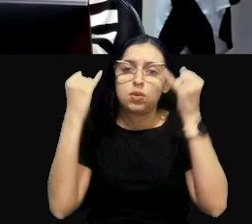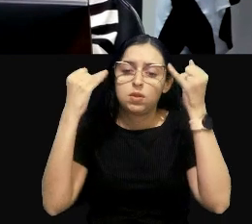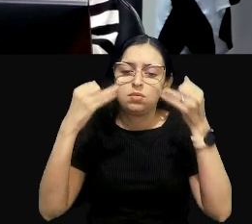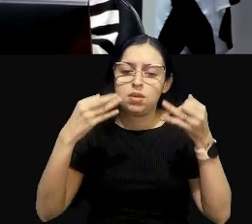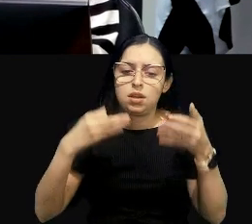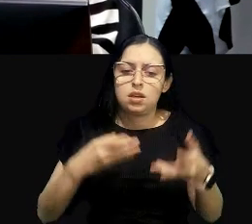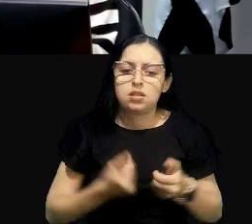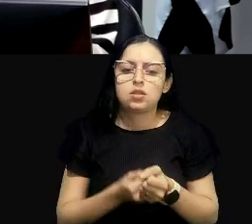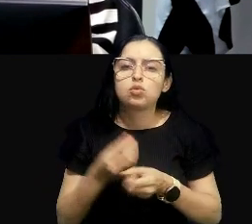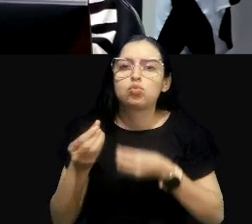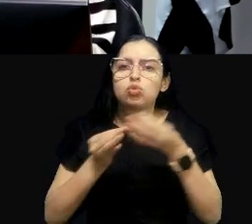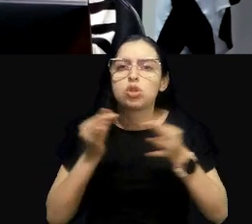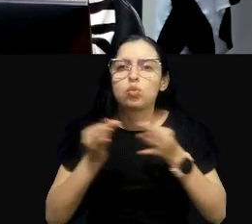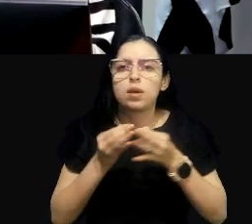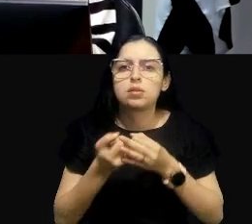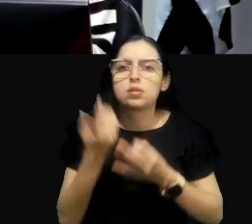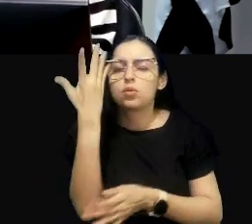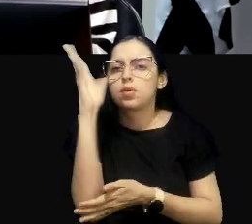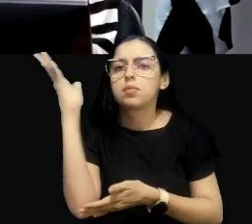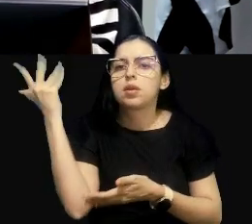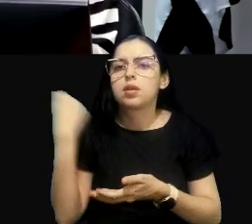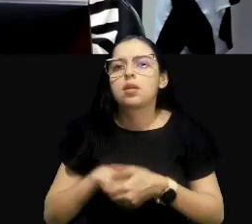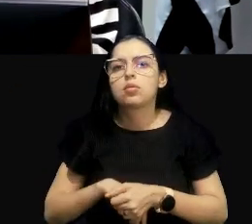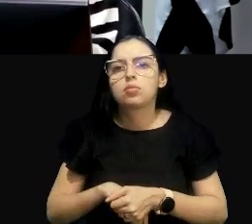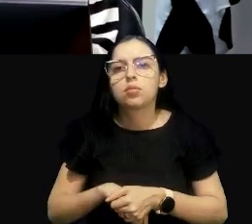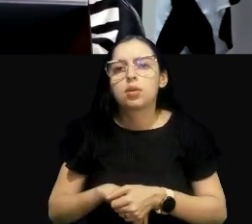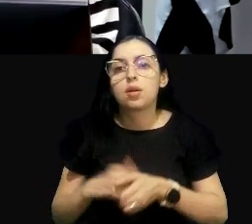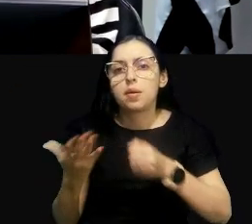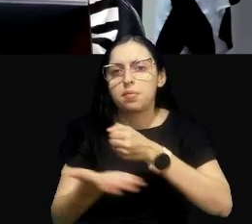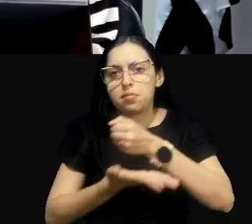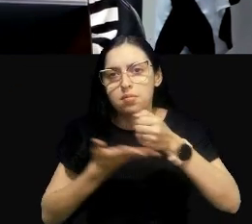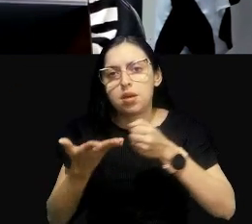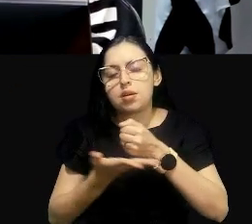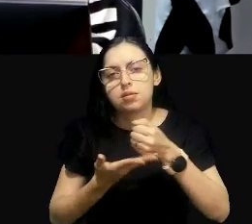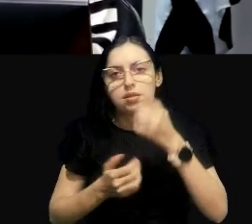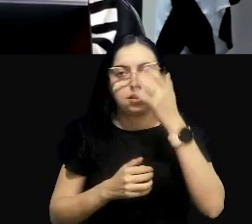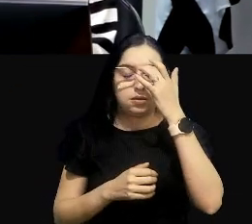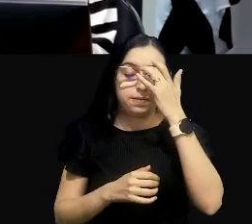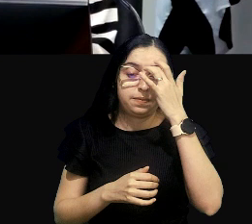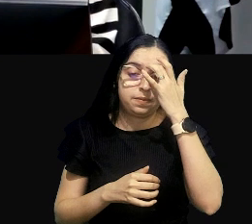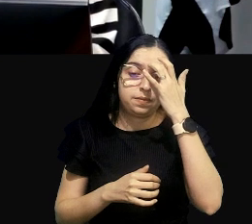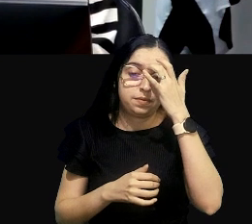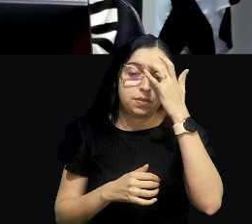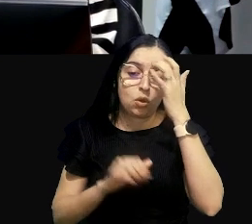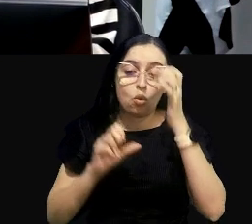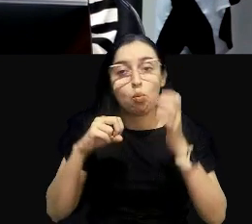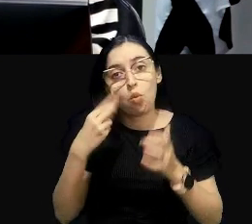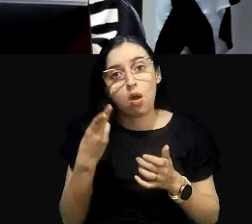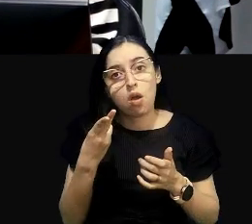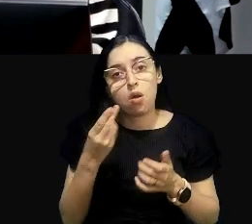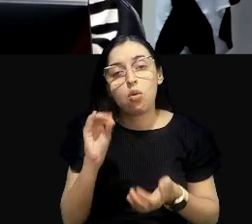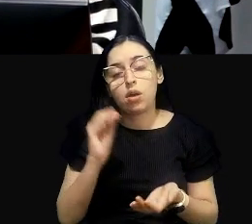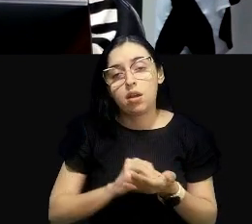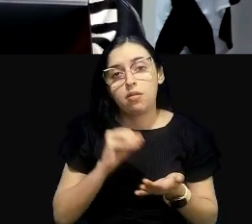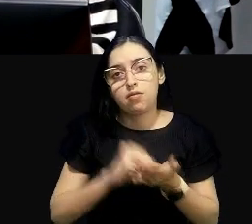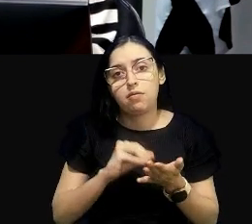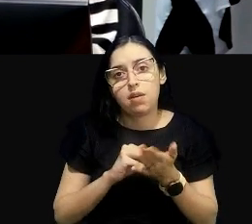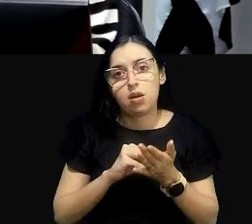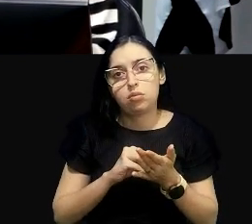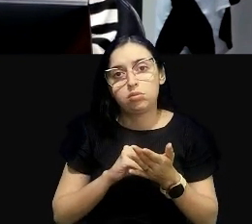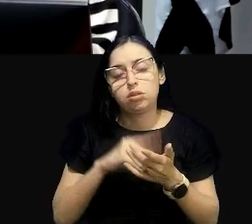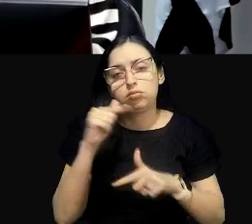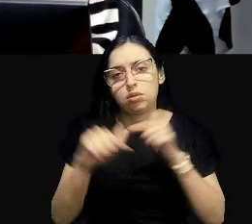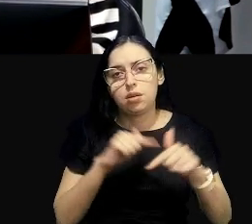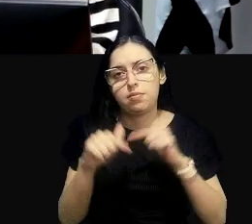existente, que é a situação base, né? Ou a condição da ausência de uma atividade,